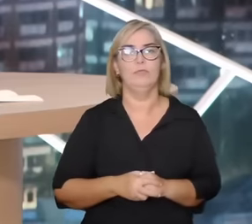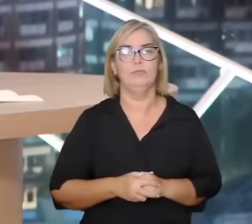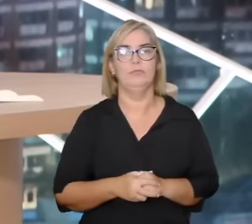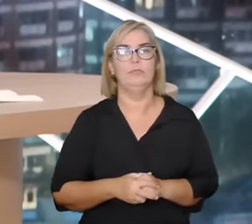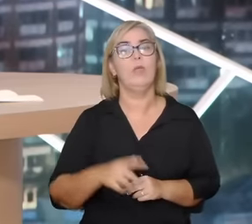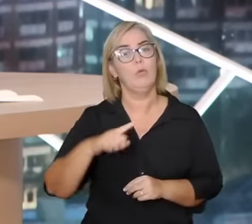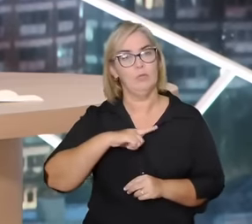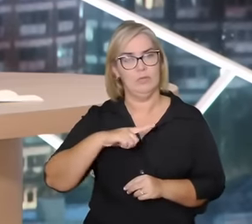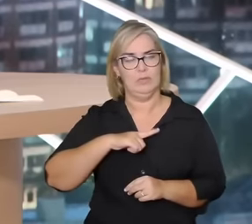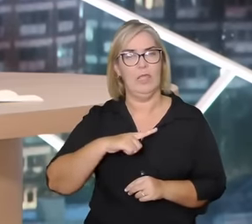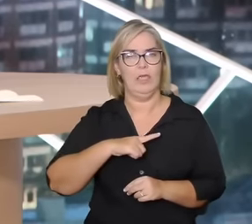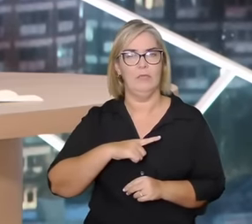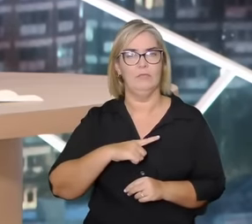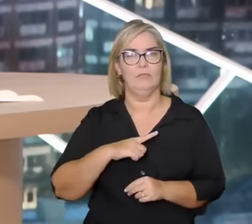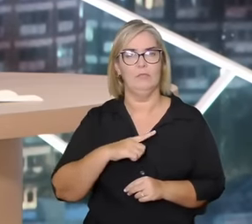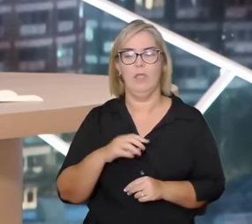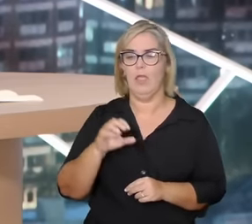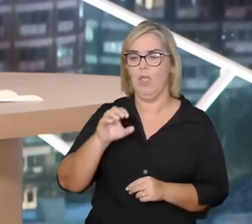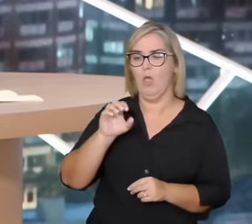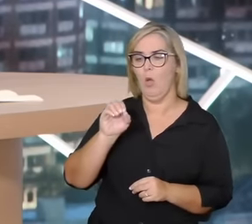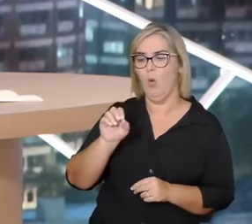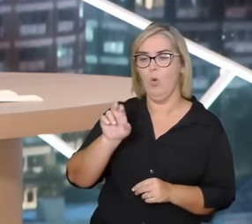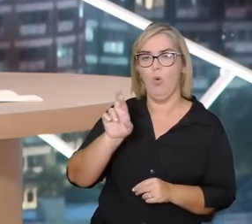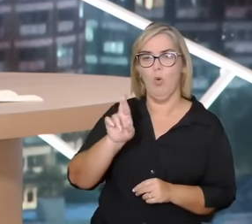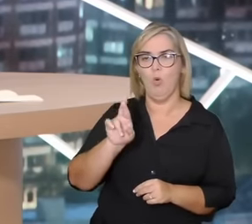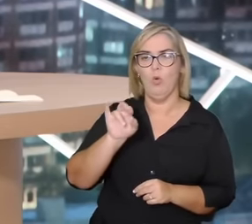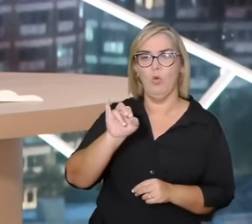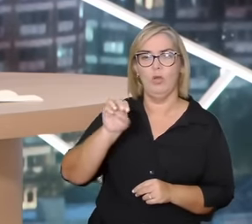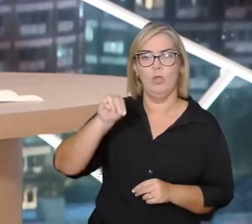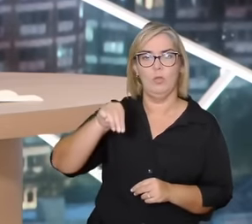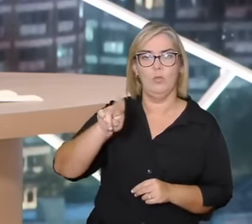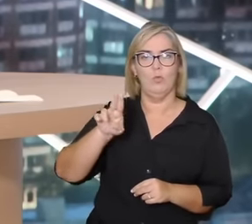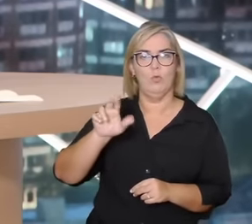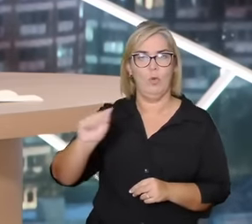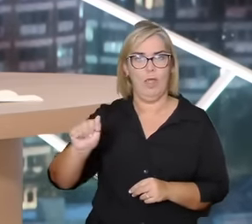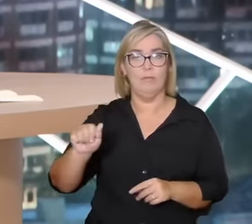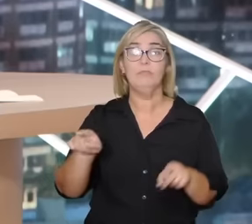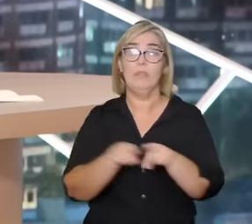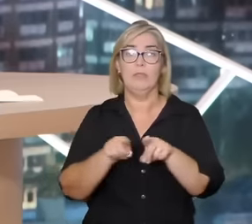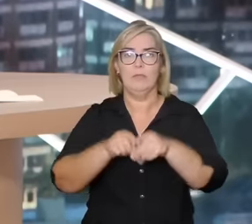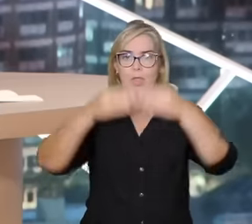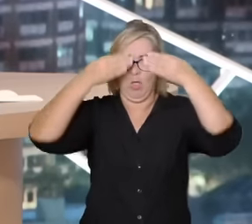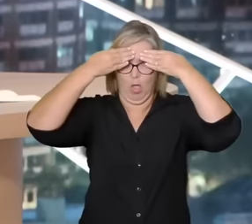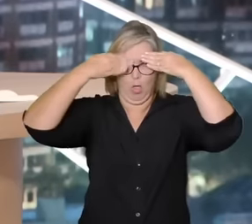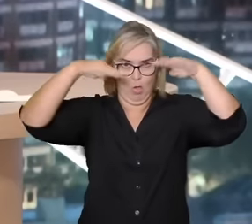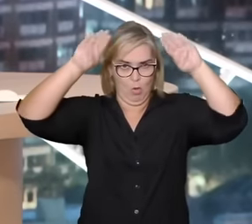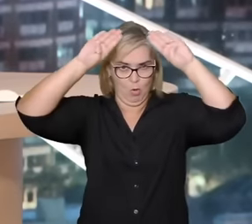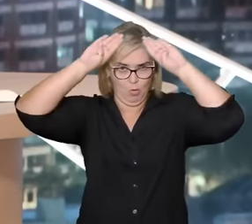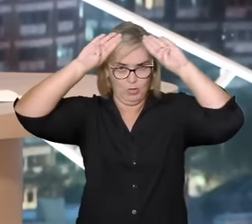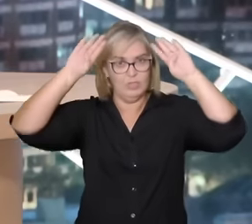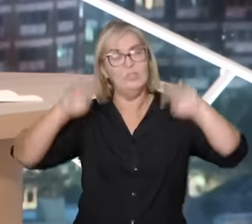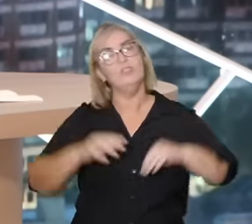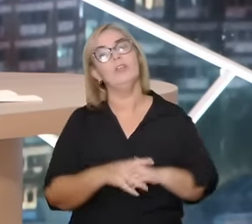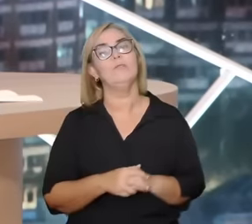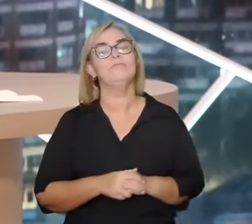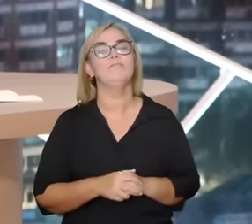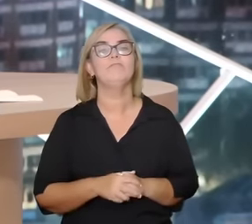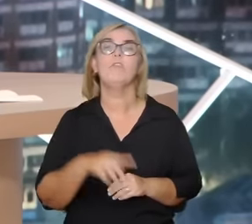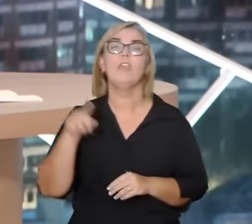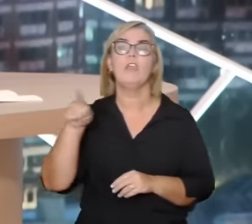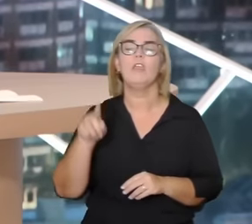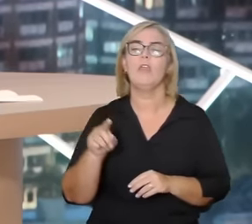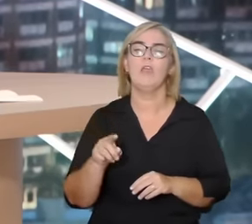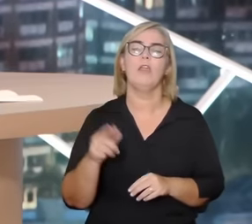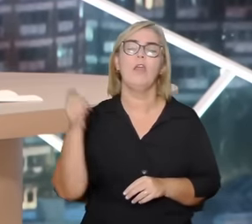personagem o filóso o urumilar o orixá que se consagra como o mais sábio do seu